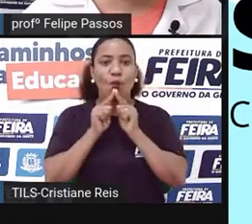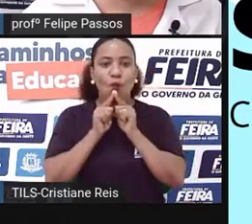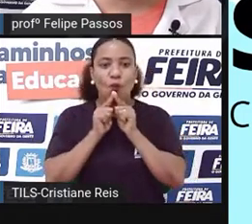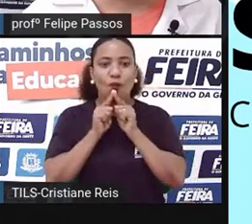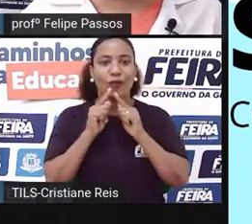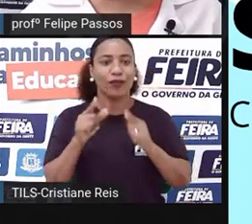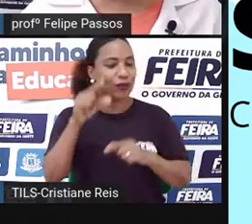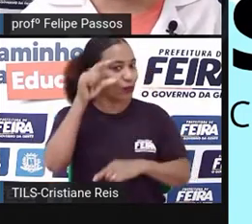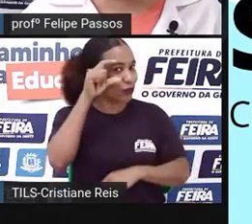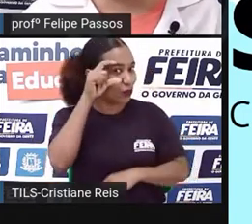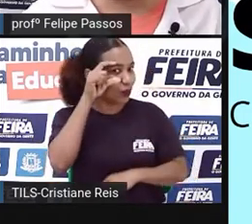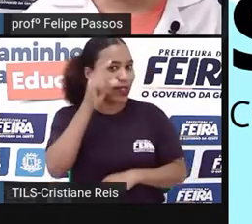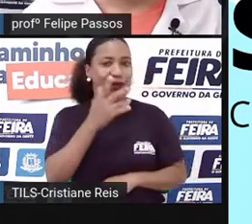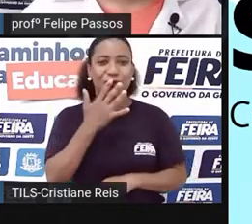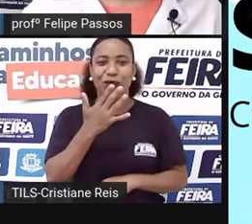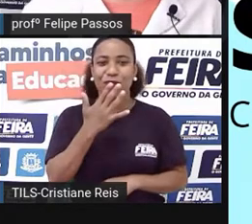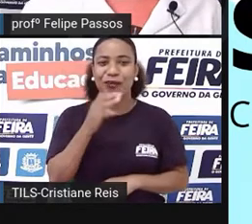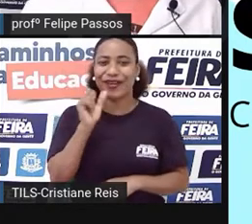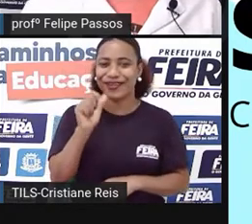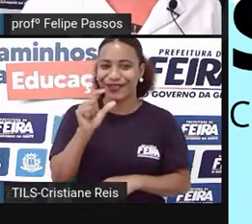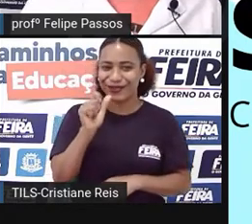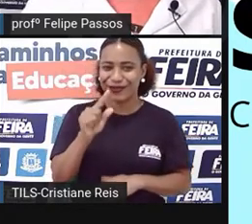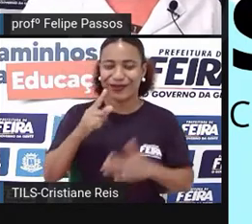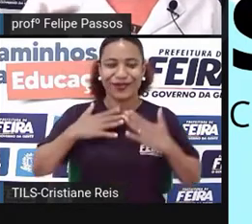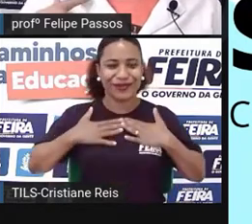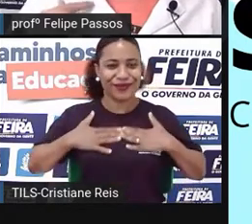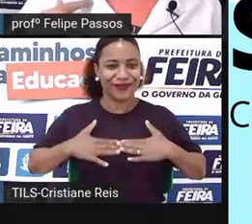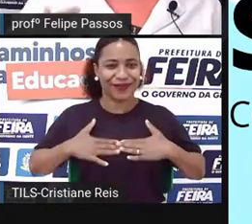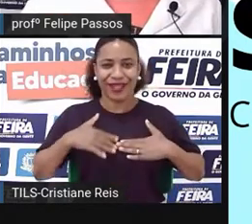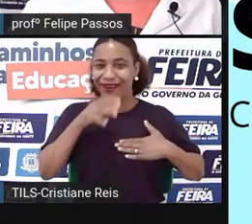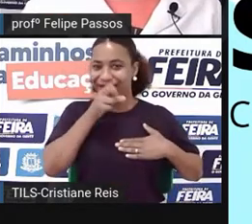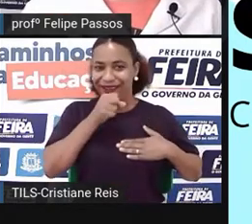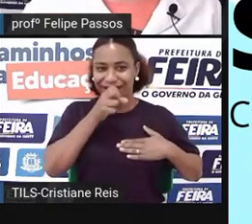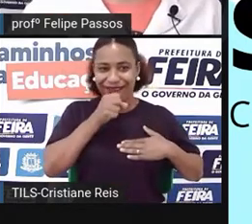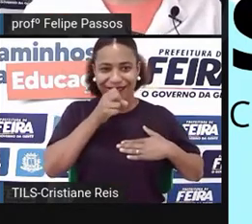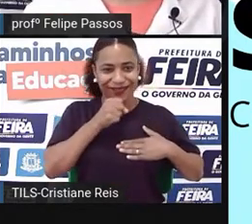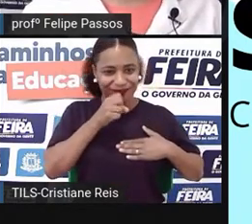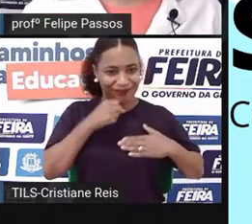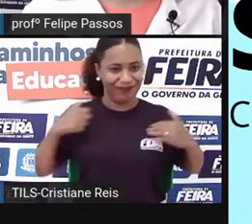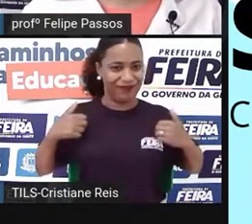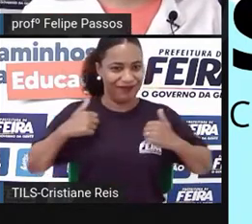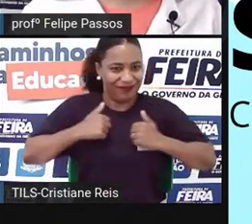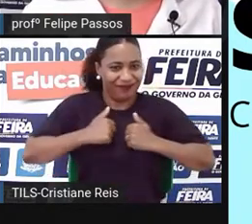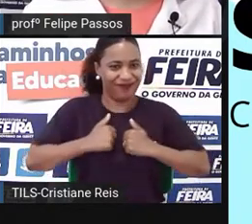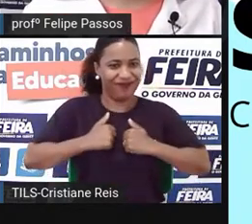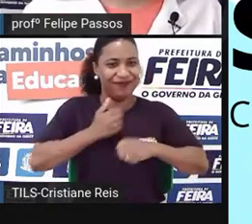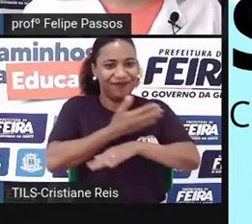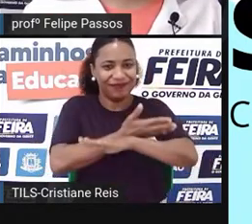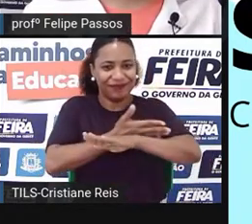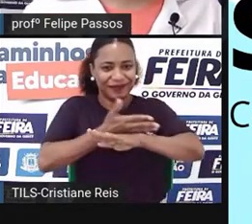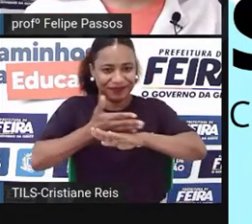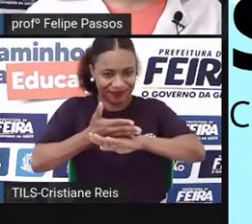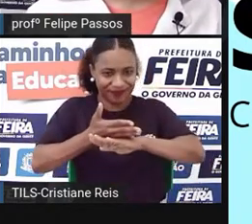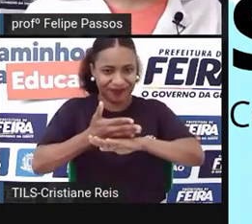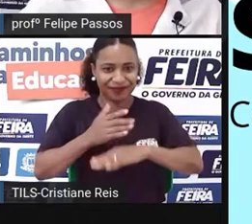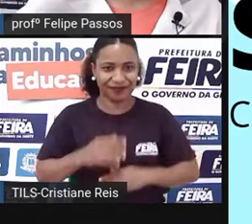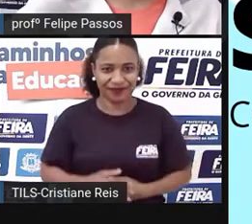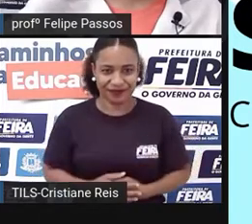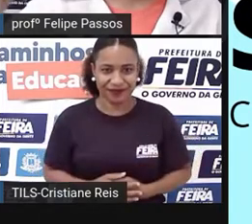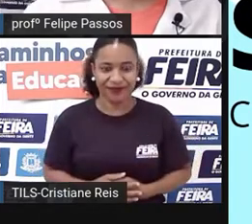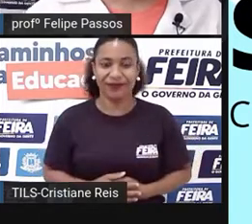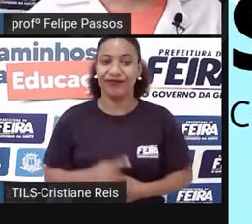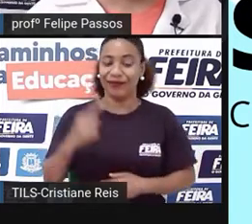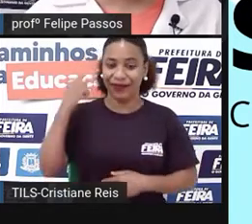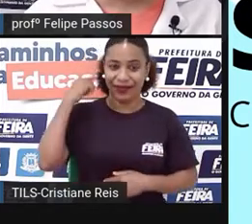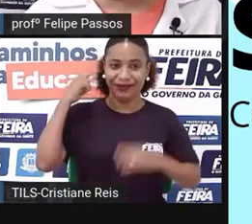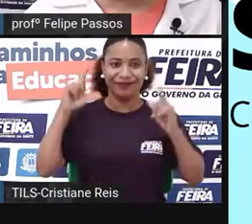uso um óculos de armação azul, hoje eu estou vestindo uma camisa laranja e por cima dessa camisa um jaleco branco. Aqui atrás